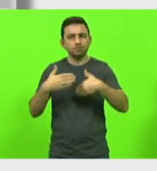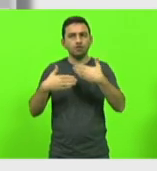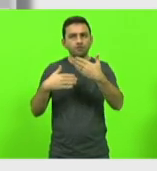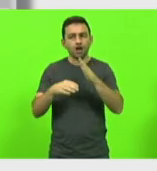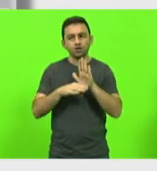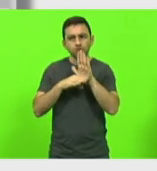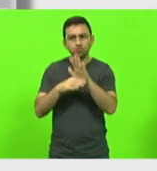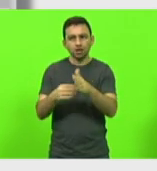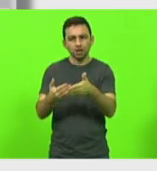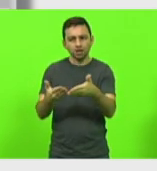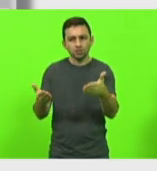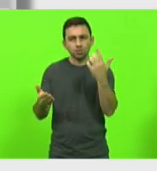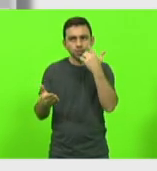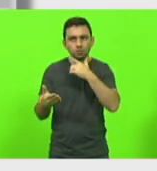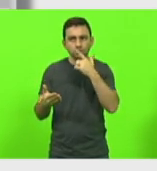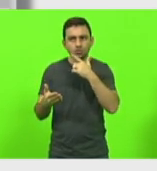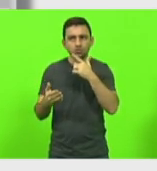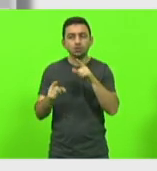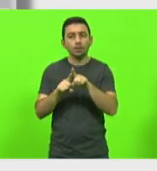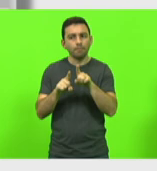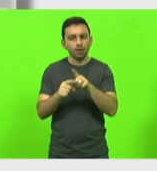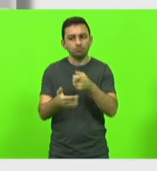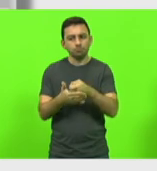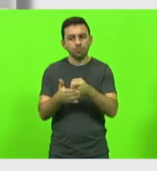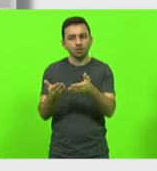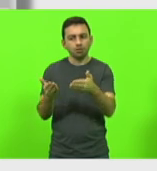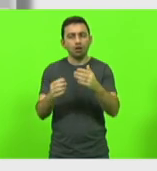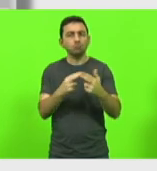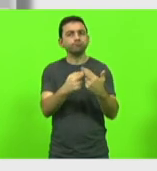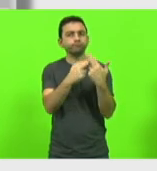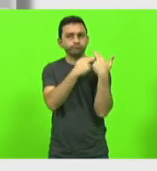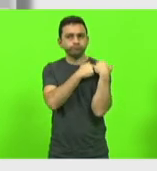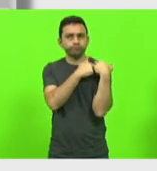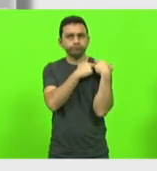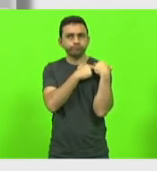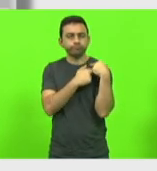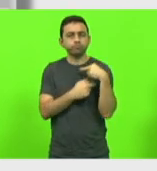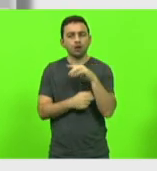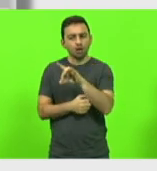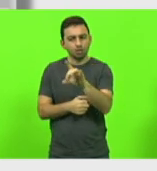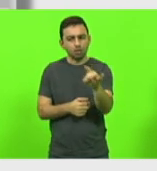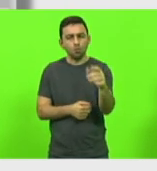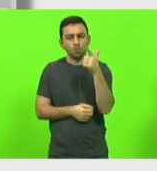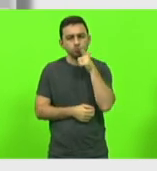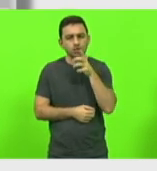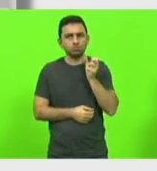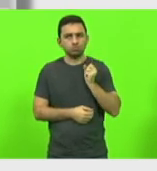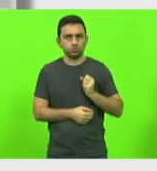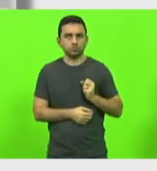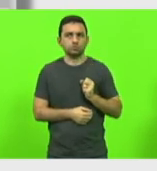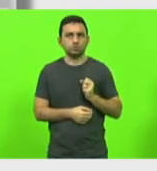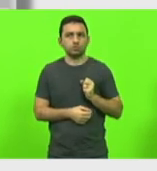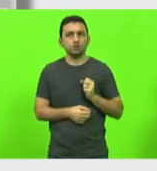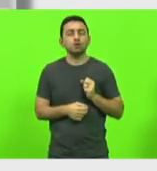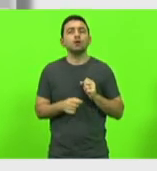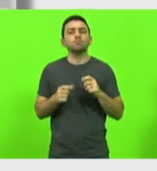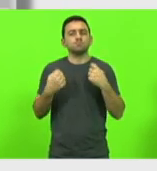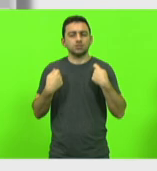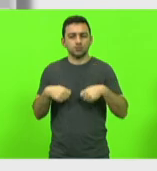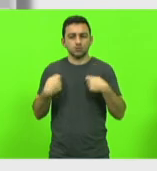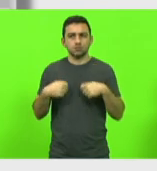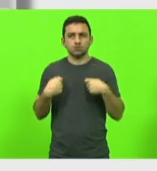mas exigir a responsabilidade de quem recebe essa oportunidade. Então, tem que haver